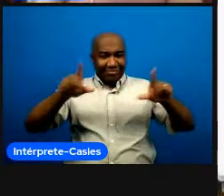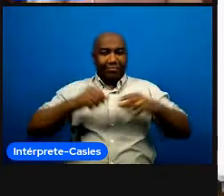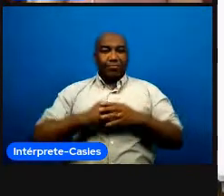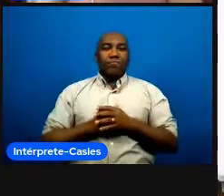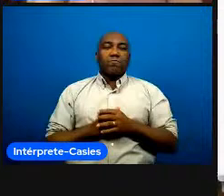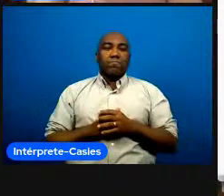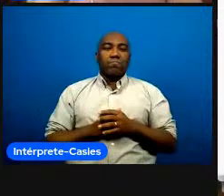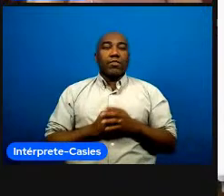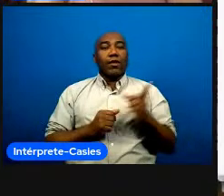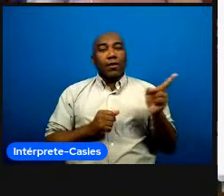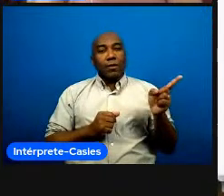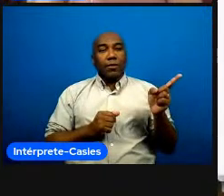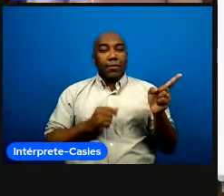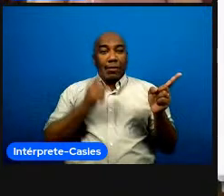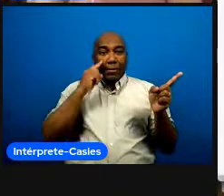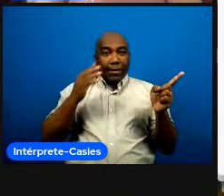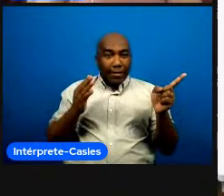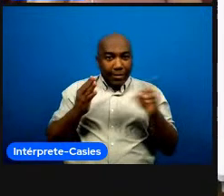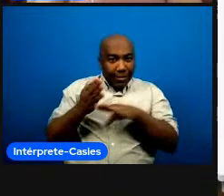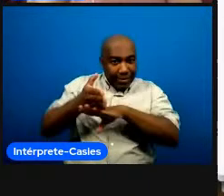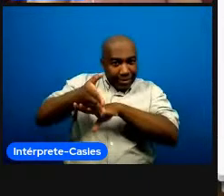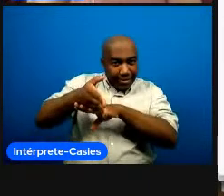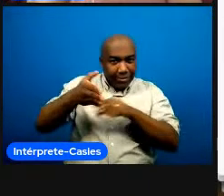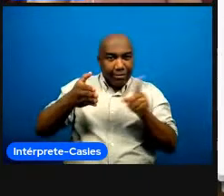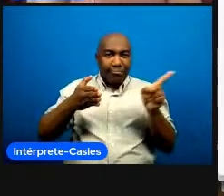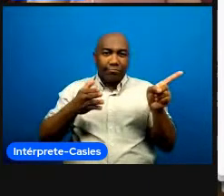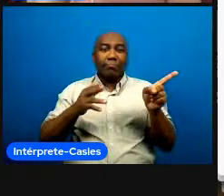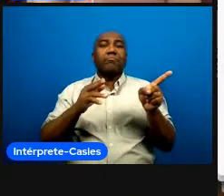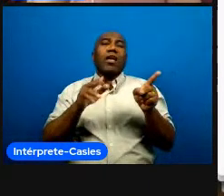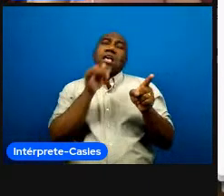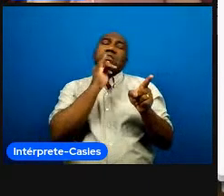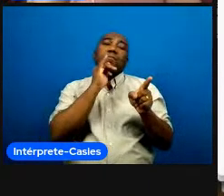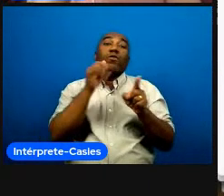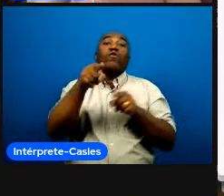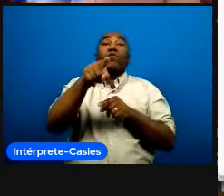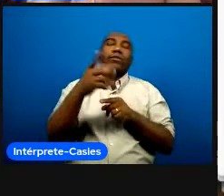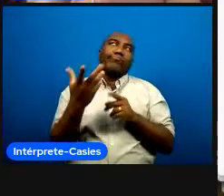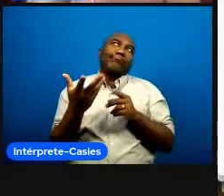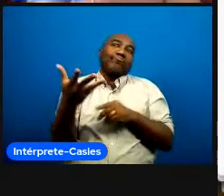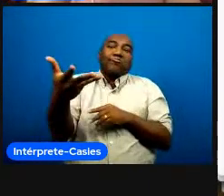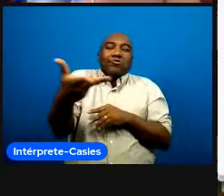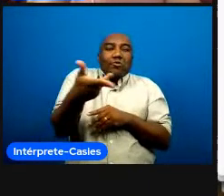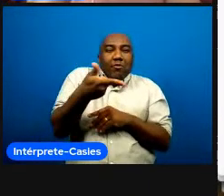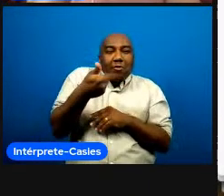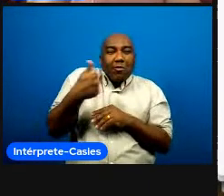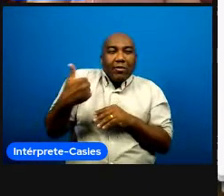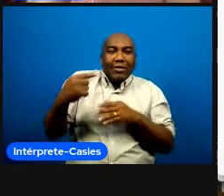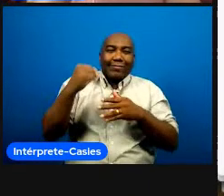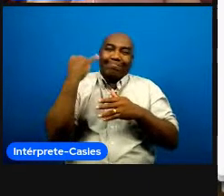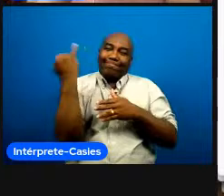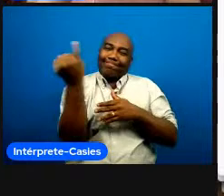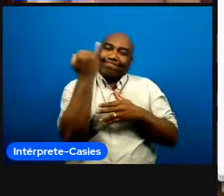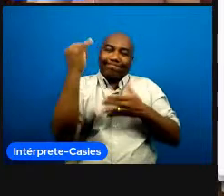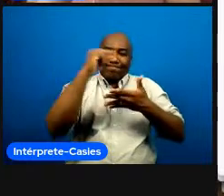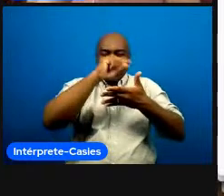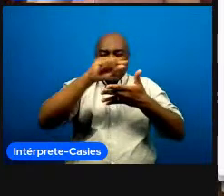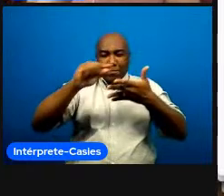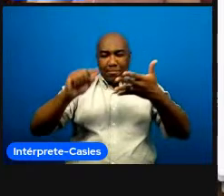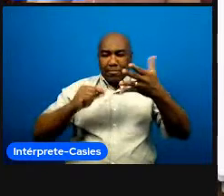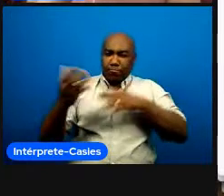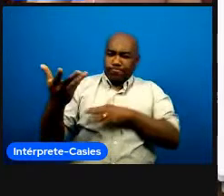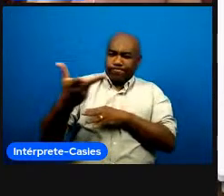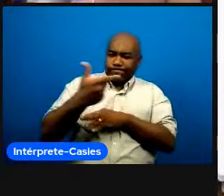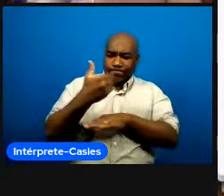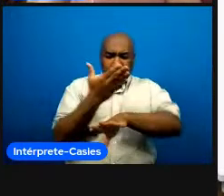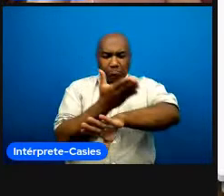para vocês entrarem né? e colocarem quais são as competências que vocês acreditam que são importantes necessárias para eu